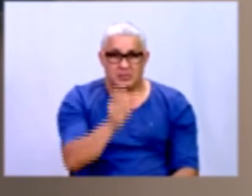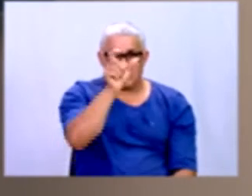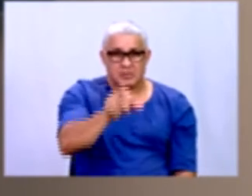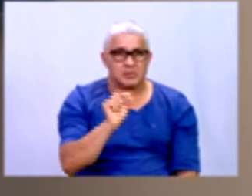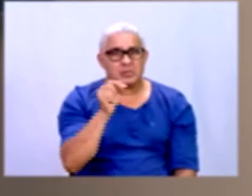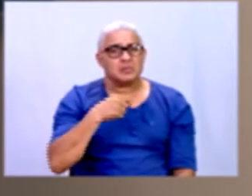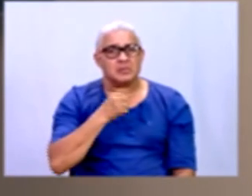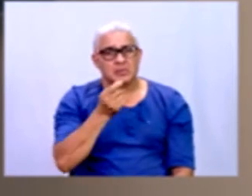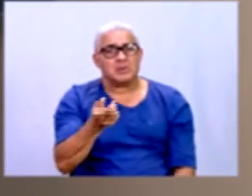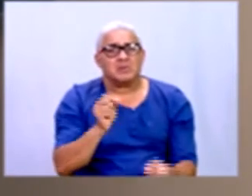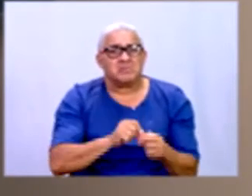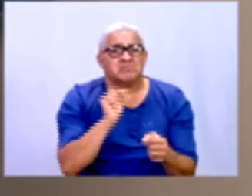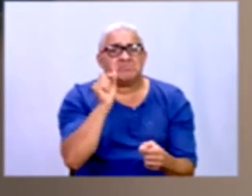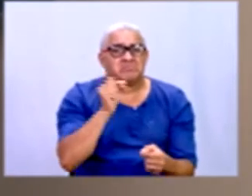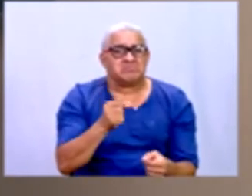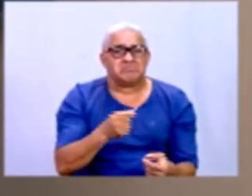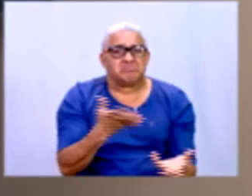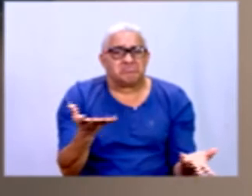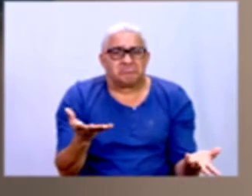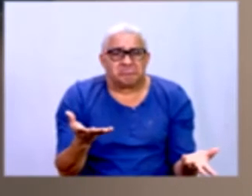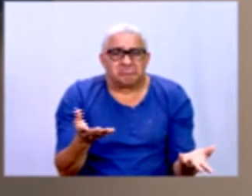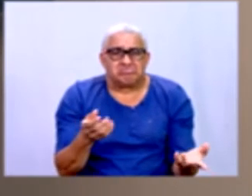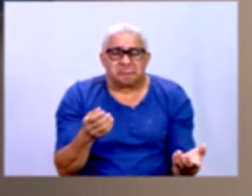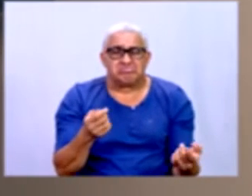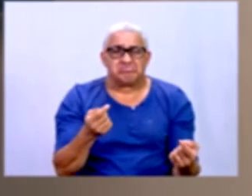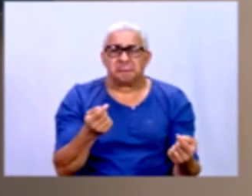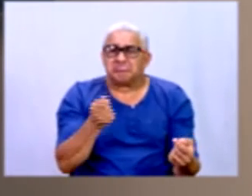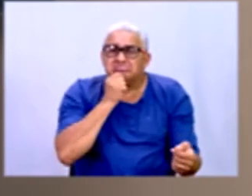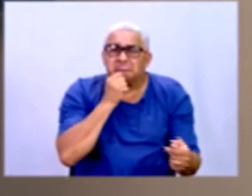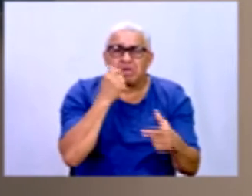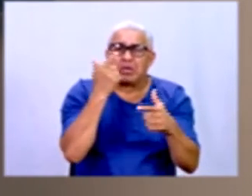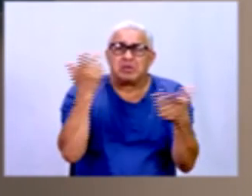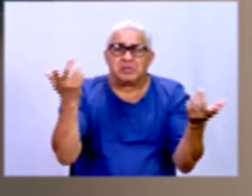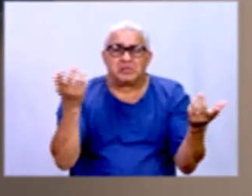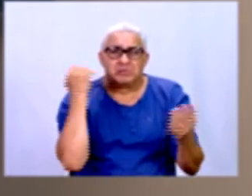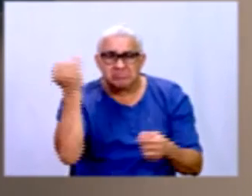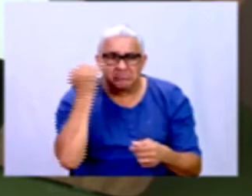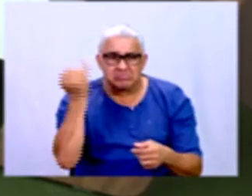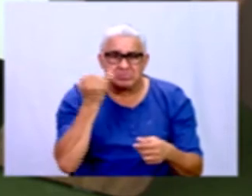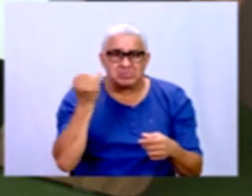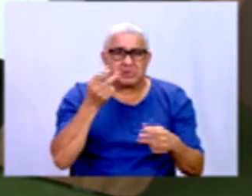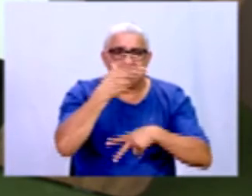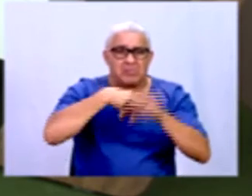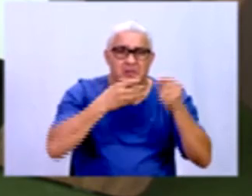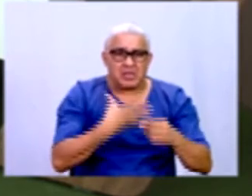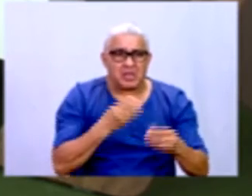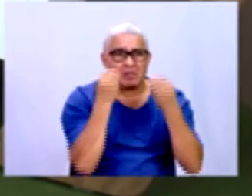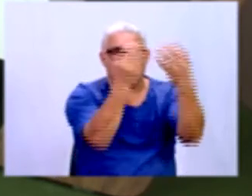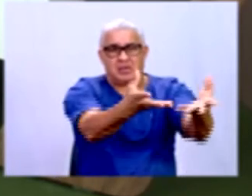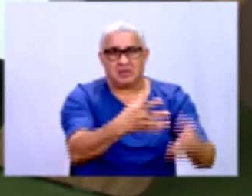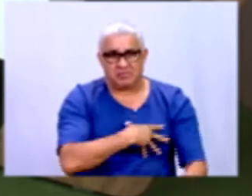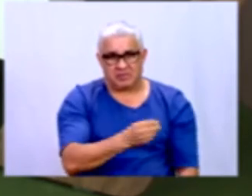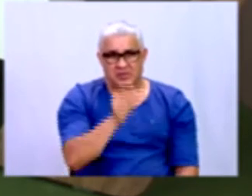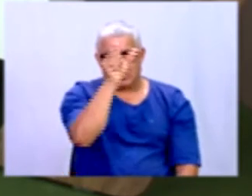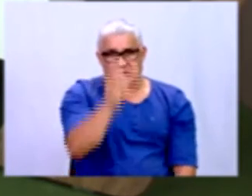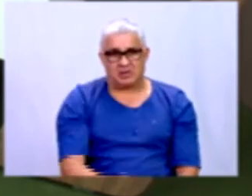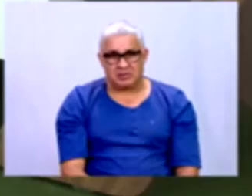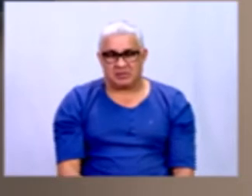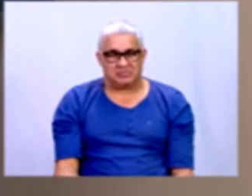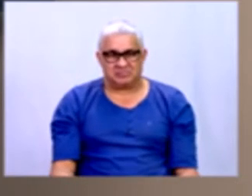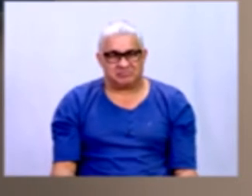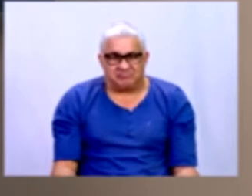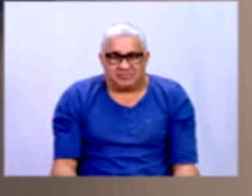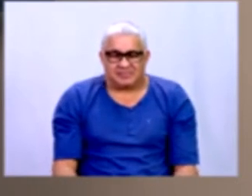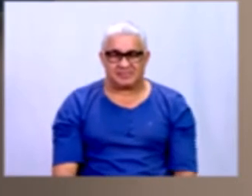fazer com essa informação? Nada. A não ser que você queira mandar um presente de Natal depois para eles. Mas, nada, gente. Não faz diferença nenhuma.